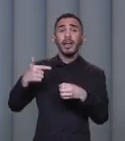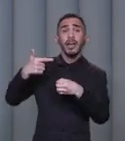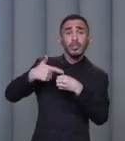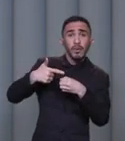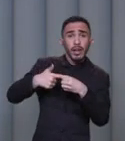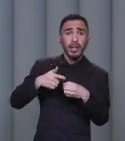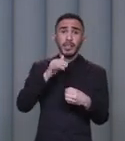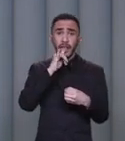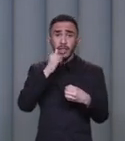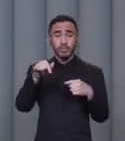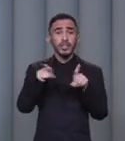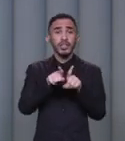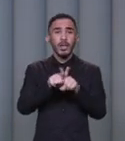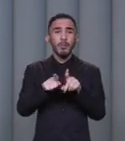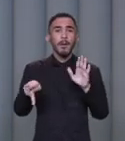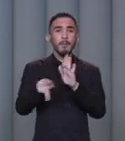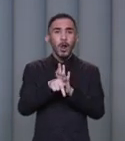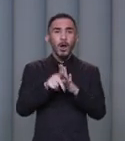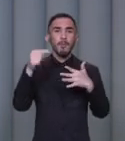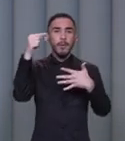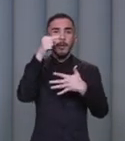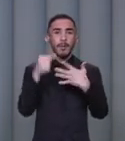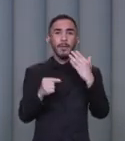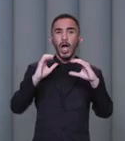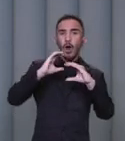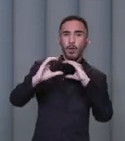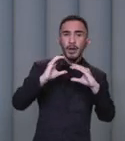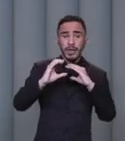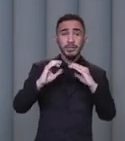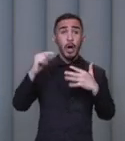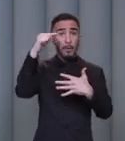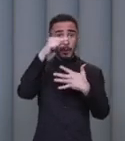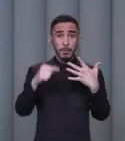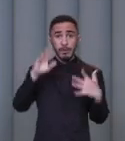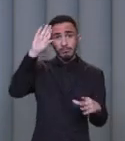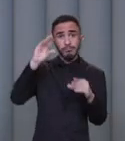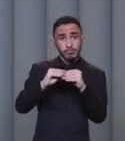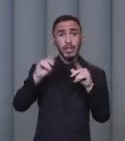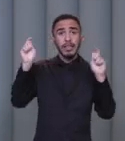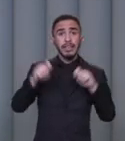e das telecomunicações. Só assim a gente vai conseguir ser atrativo de verdade.